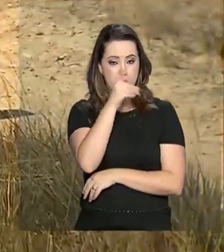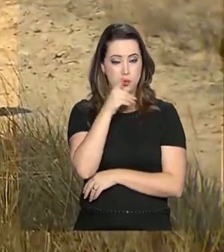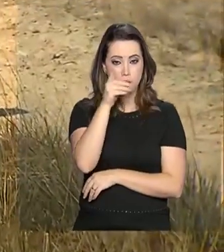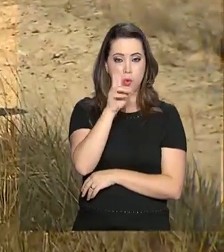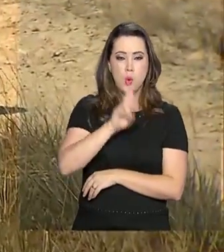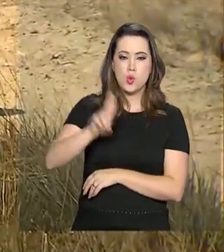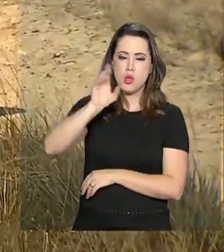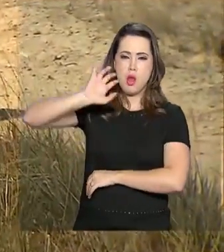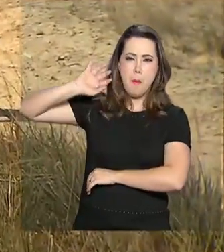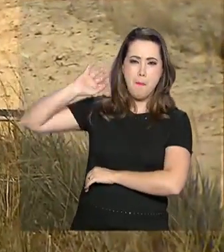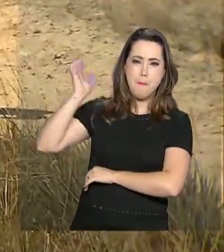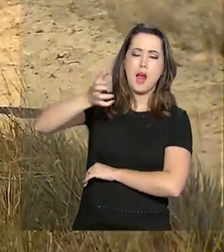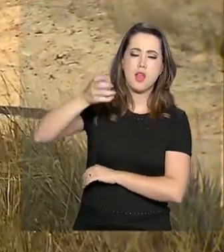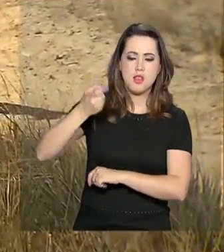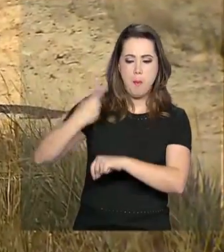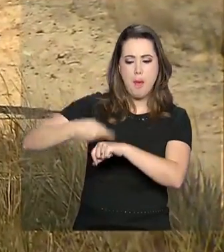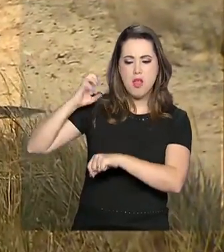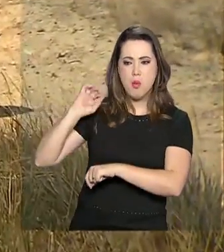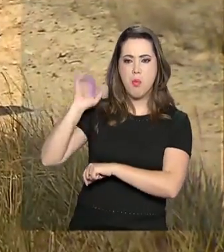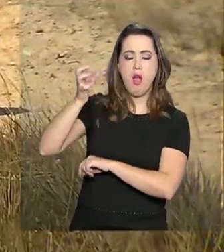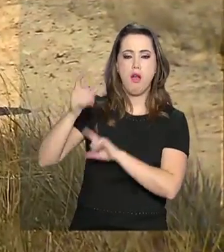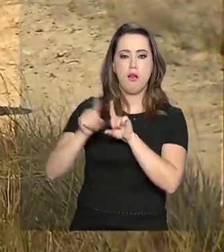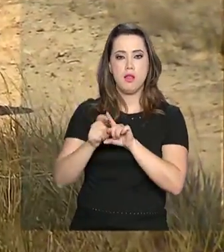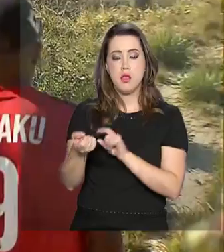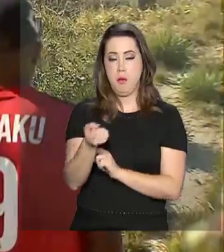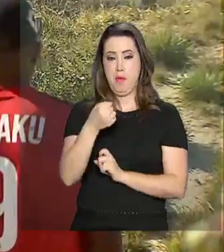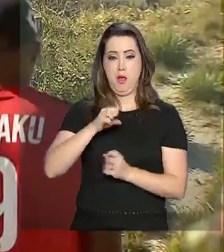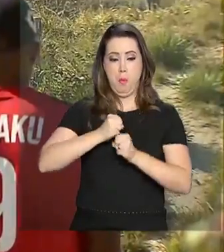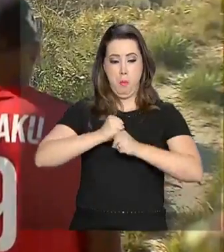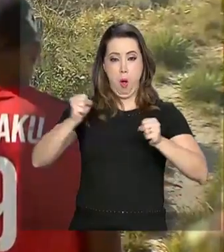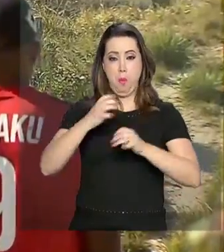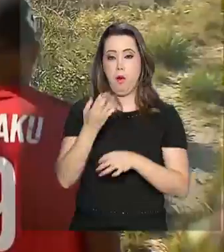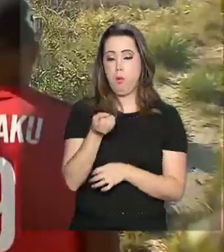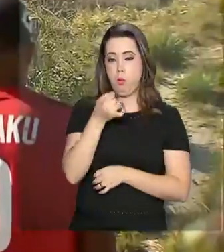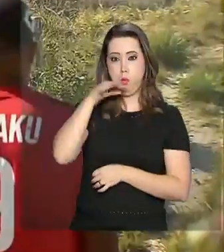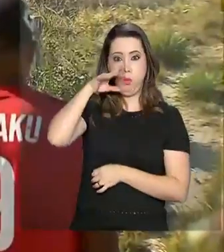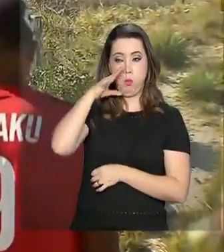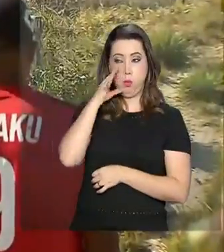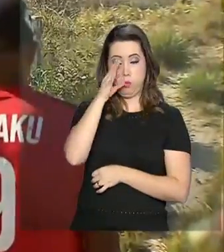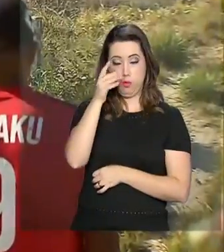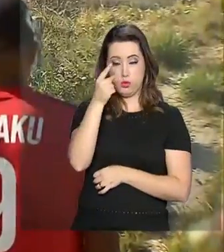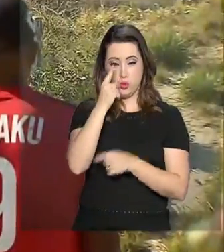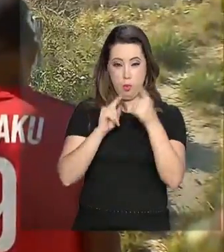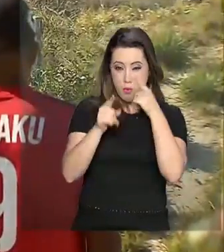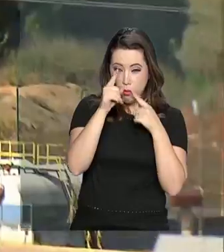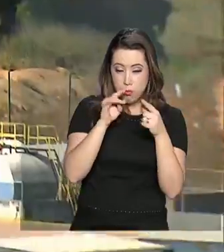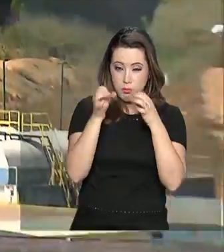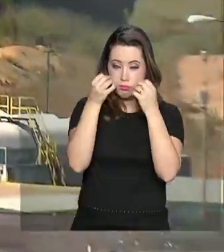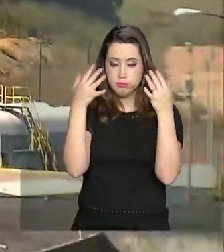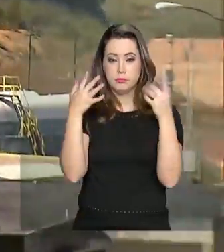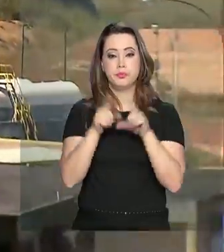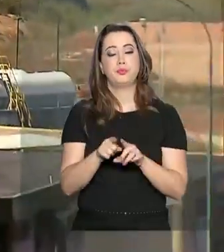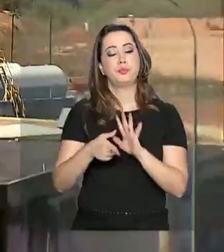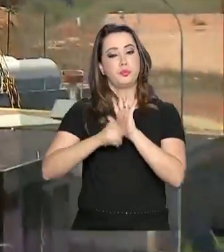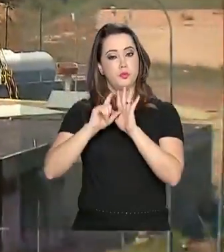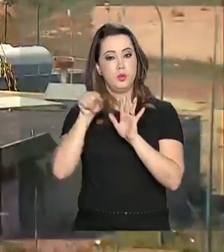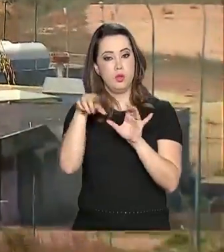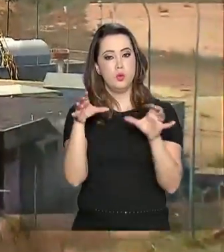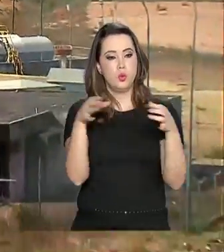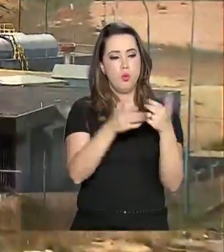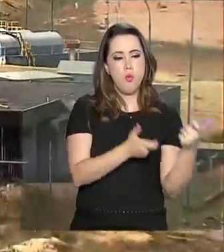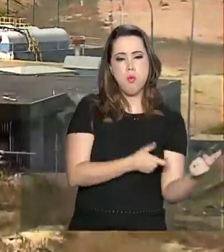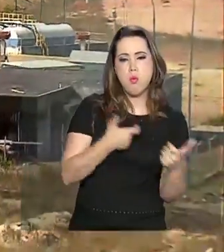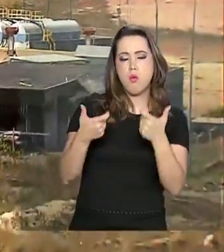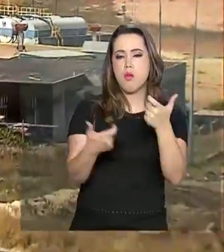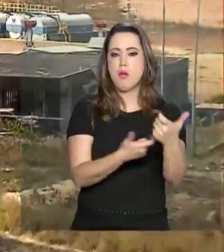foram usados pedras e bombas de gás lacrimogêneo. Mais cedo, o corpo de bombeiros resgatou uma venezuelana que